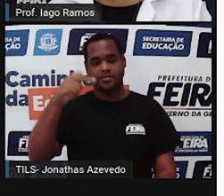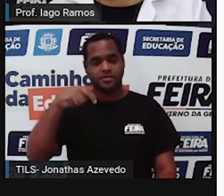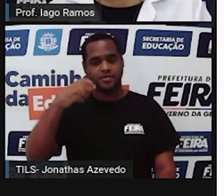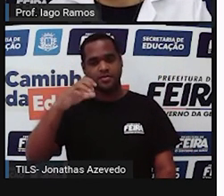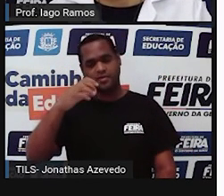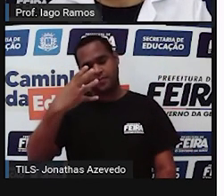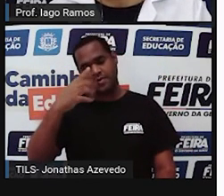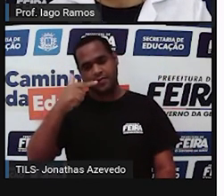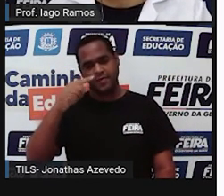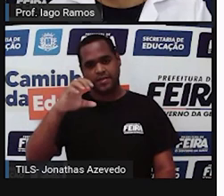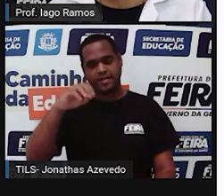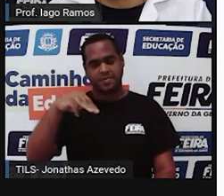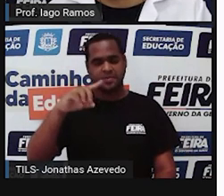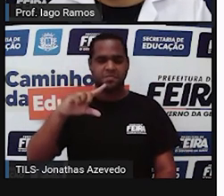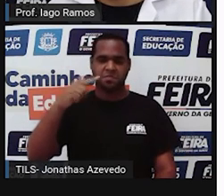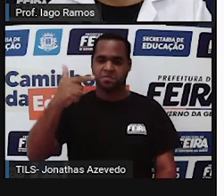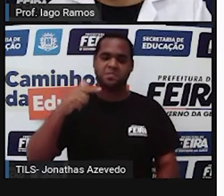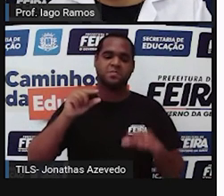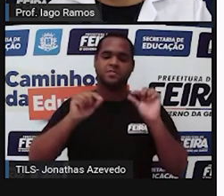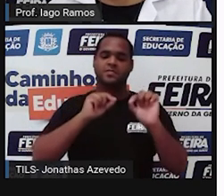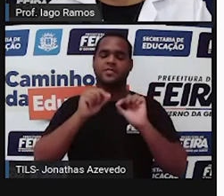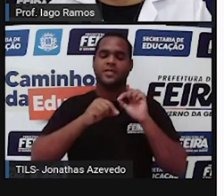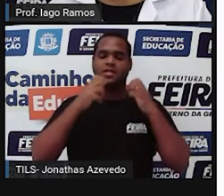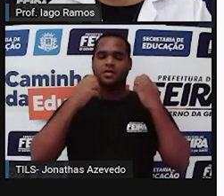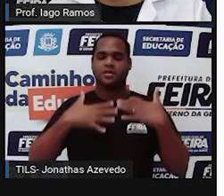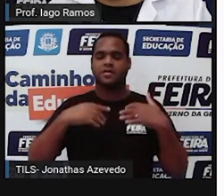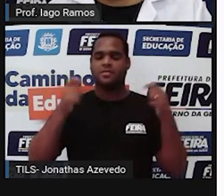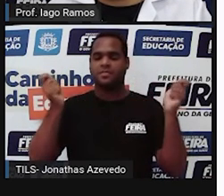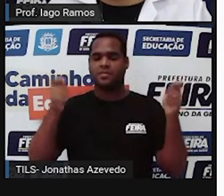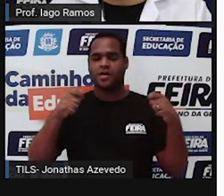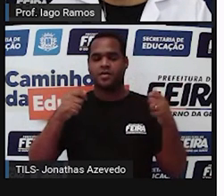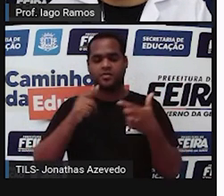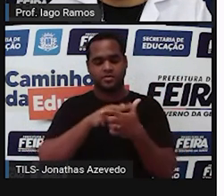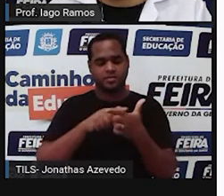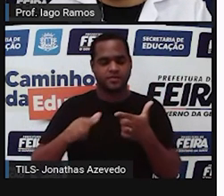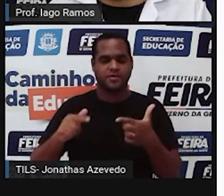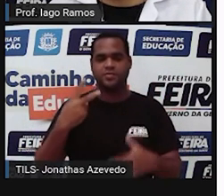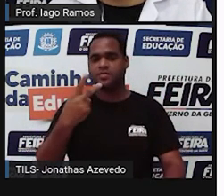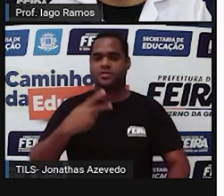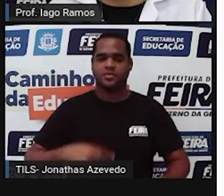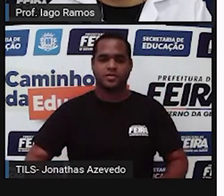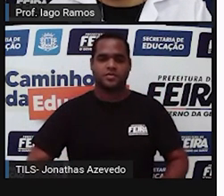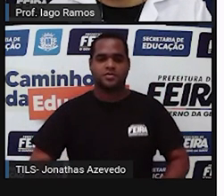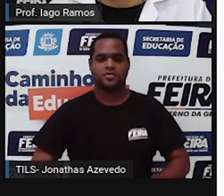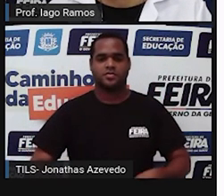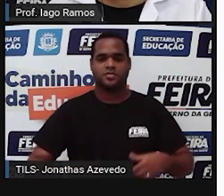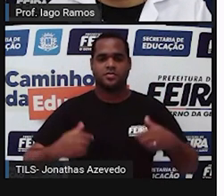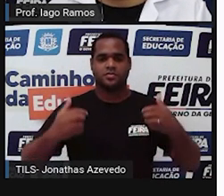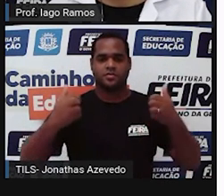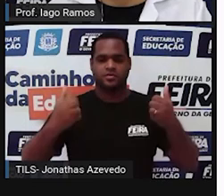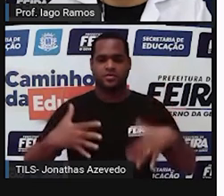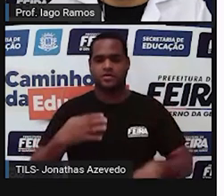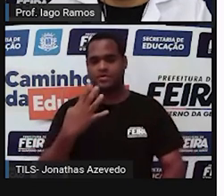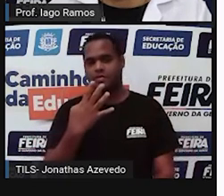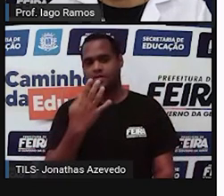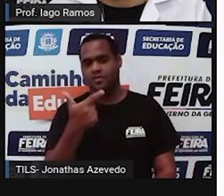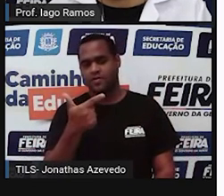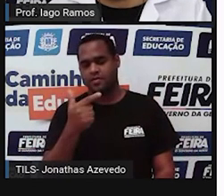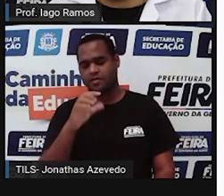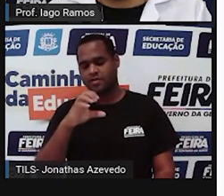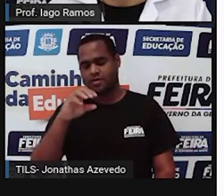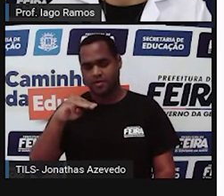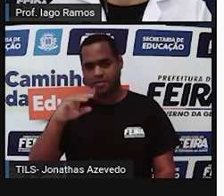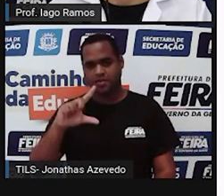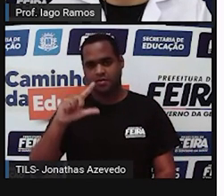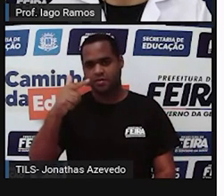centímetro quadrado isso aí dividido por 2. Bom, agora é só fazer 42 dividido